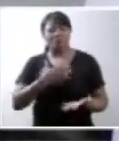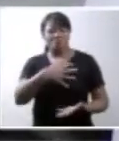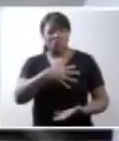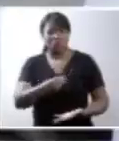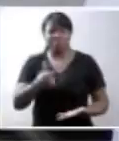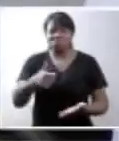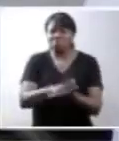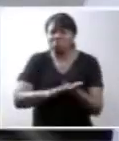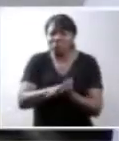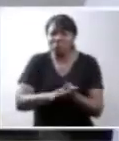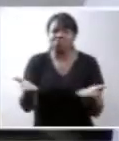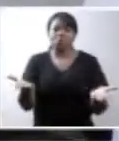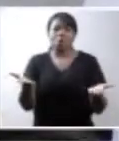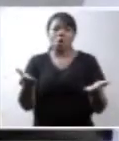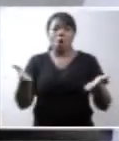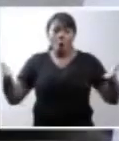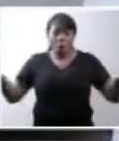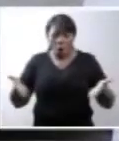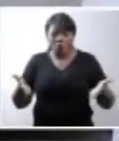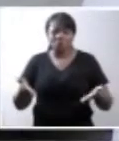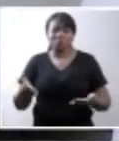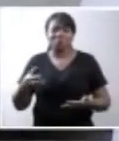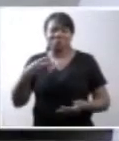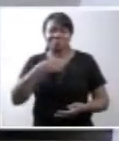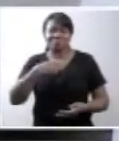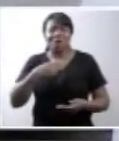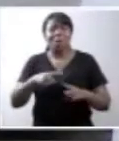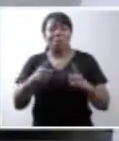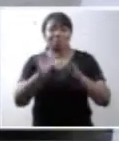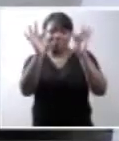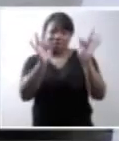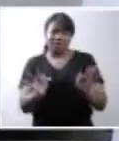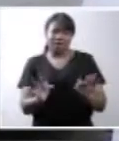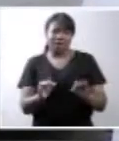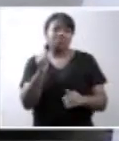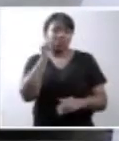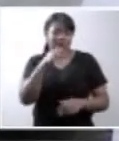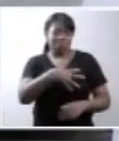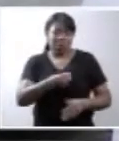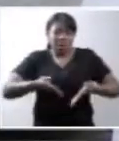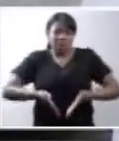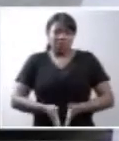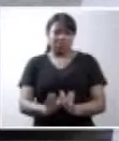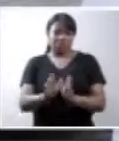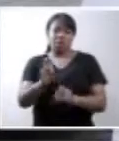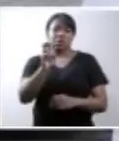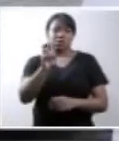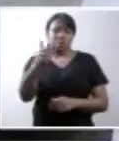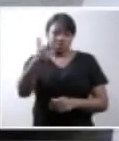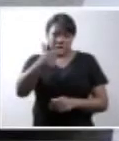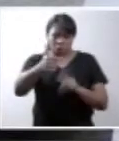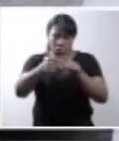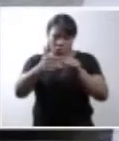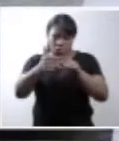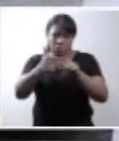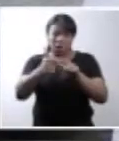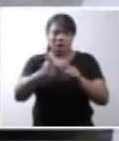teve, era o que eu tenho hoje. A felicidade da filha, nascida de segunda gravidez.